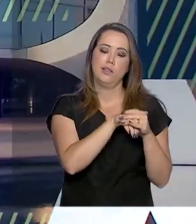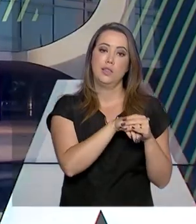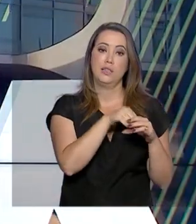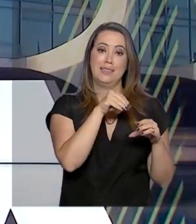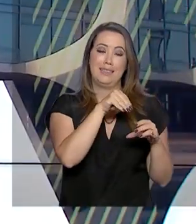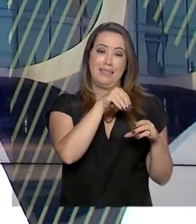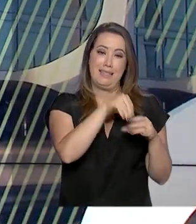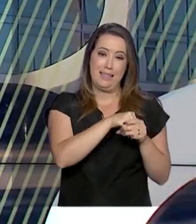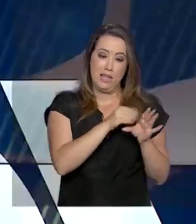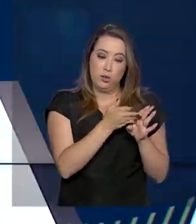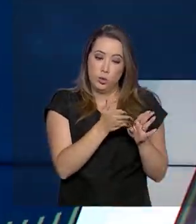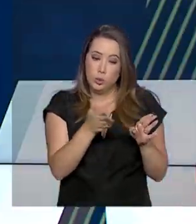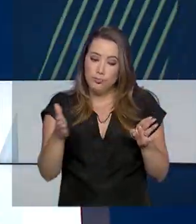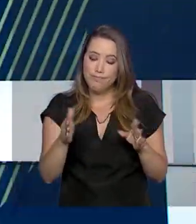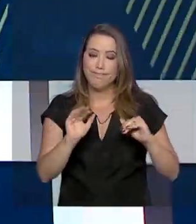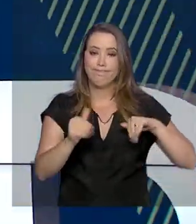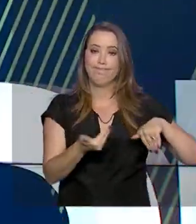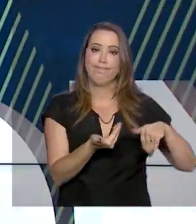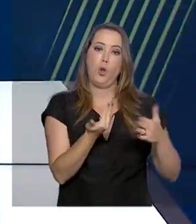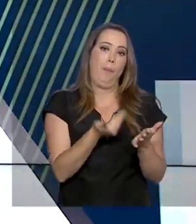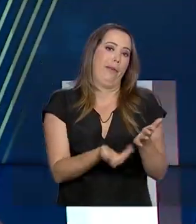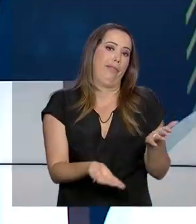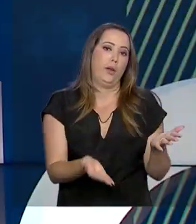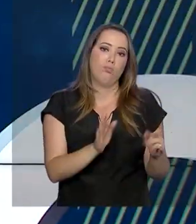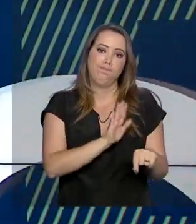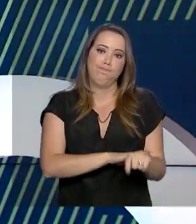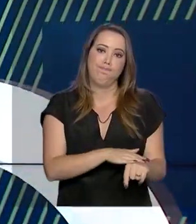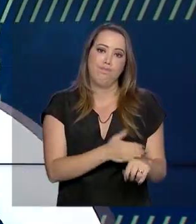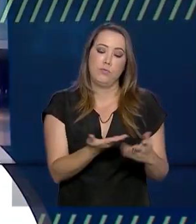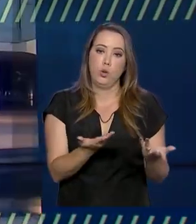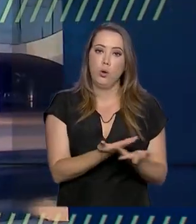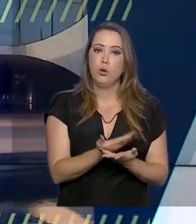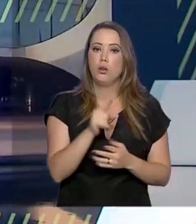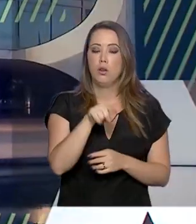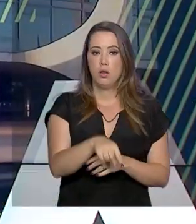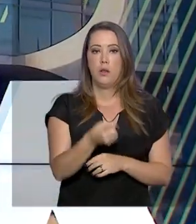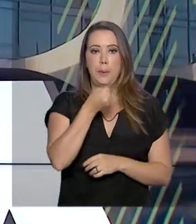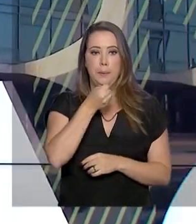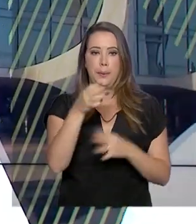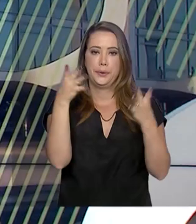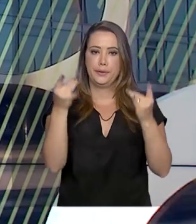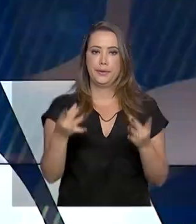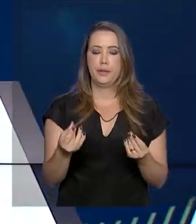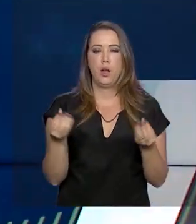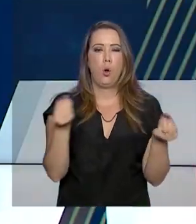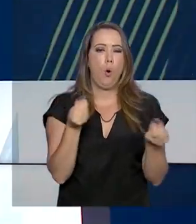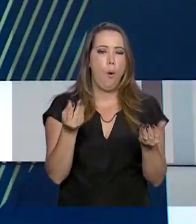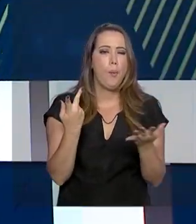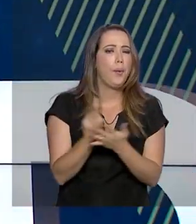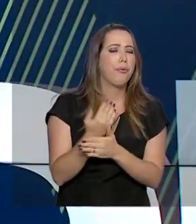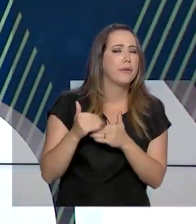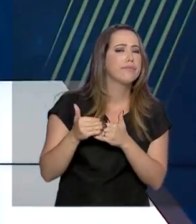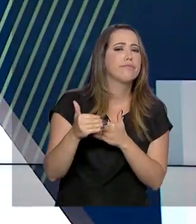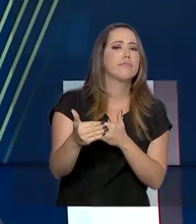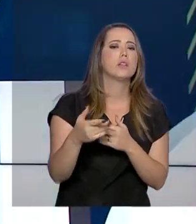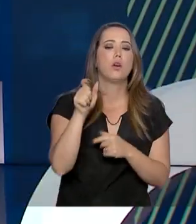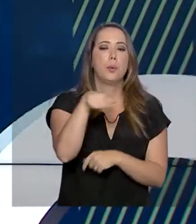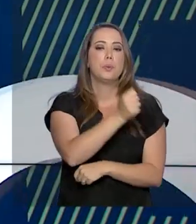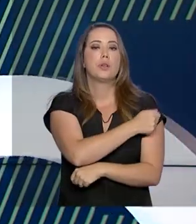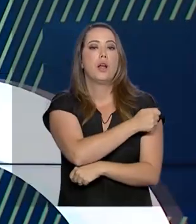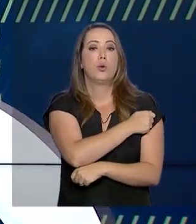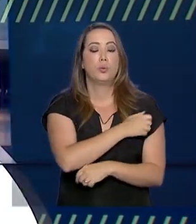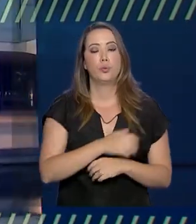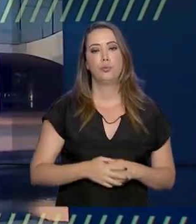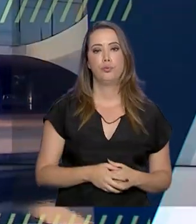Congresso Nacional e, por isso, perdeu a validade. O repórter Tiago Pimenta explica como fica a situação para os estudantes